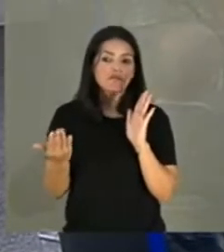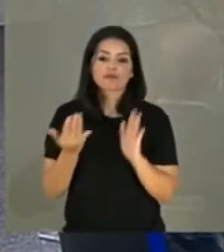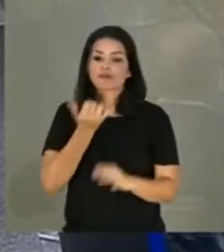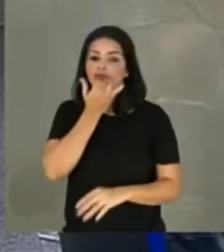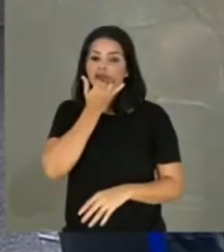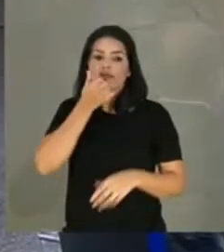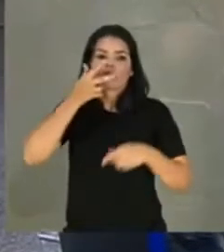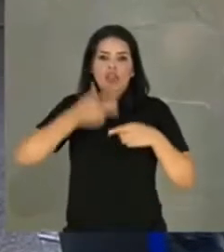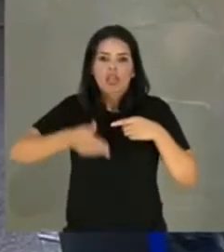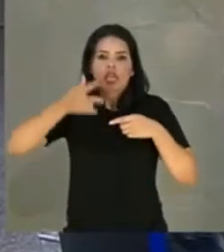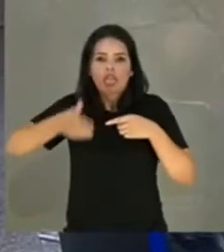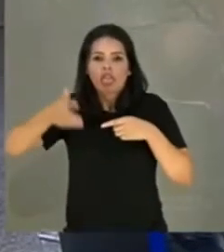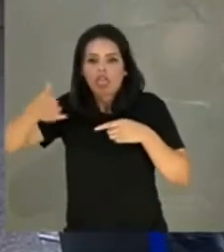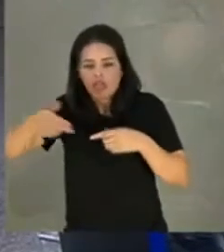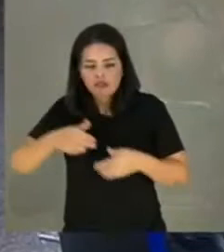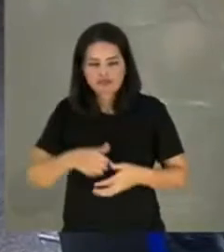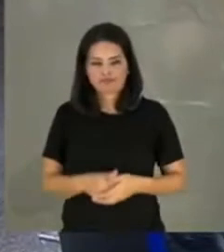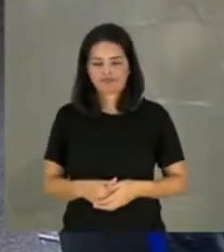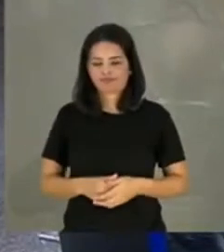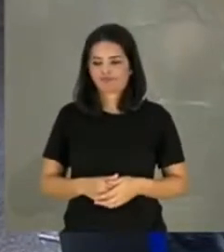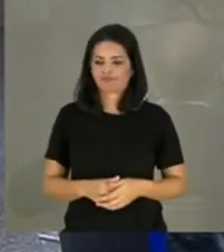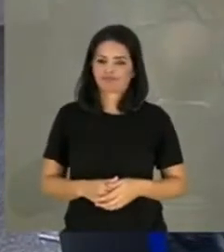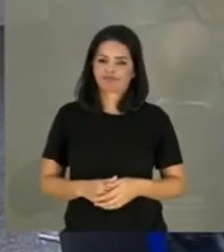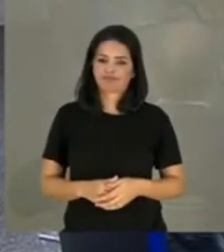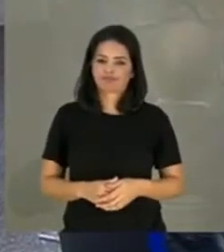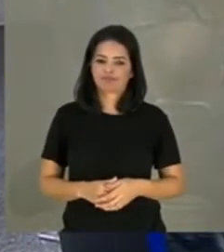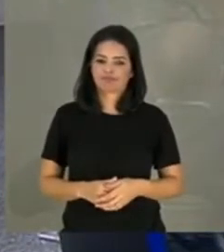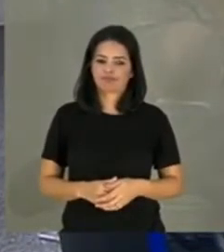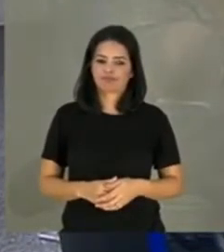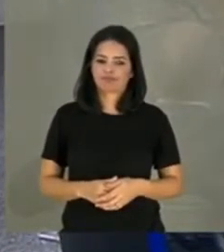Uma construção de mecanismos para maior...